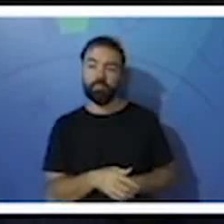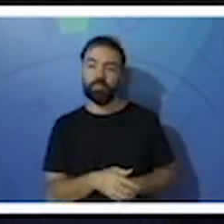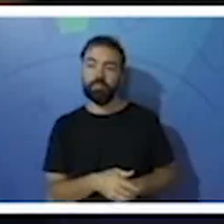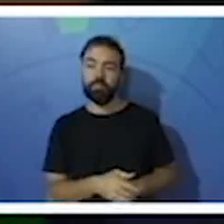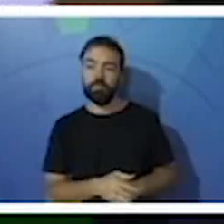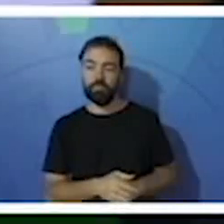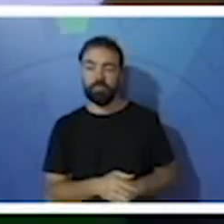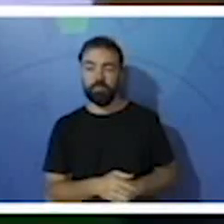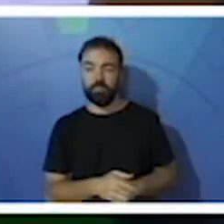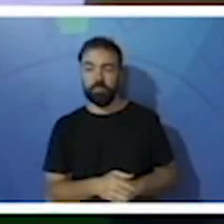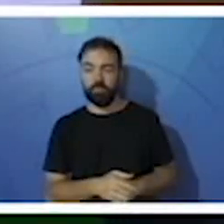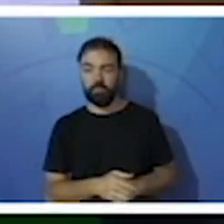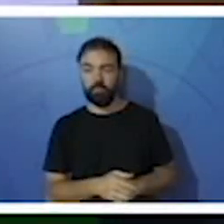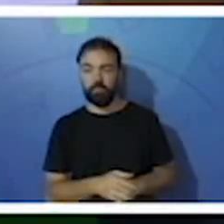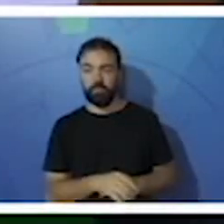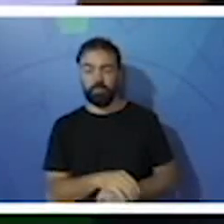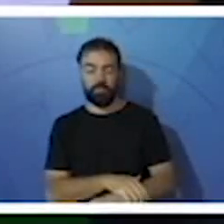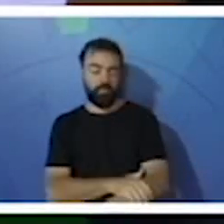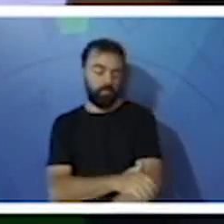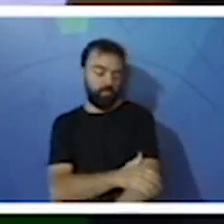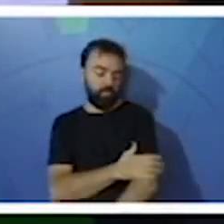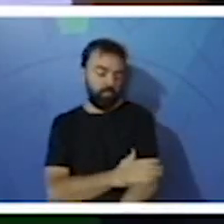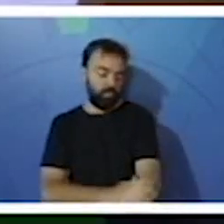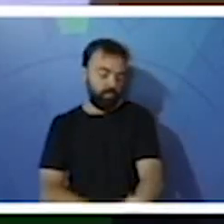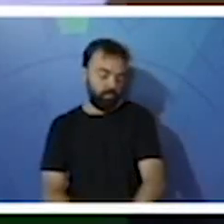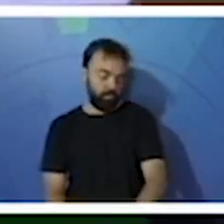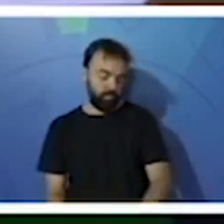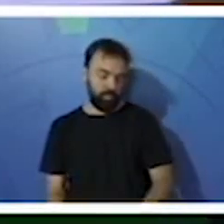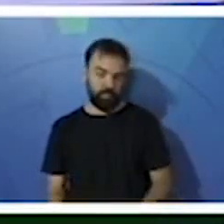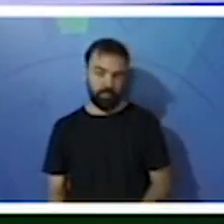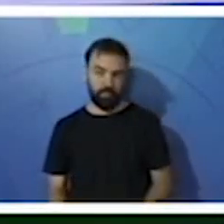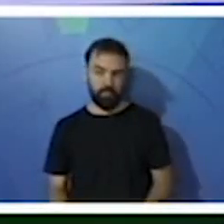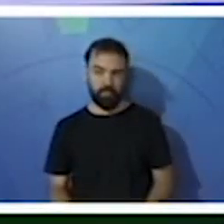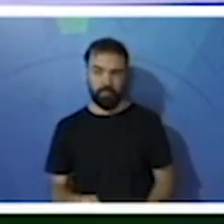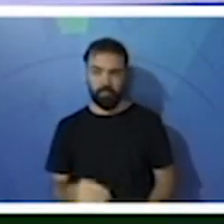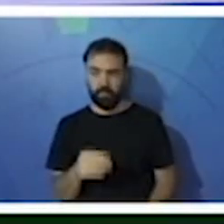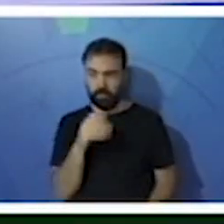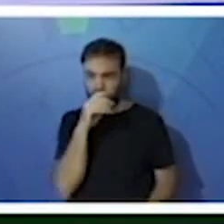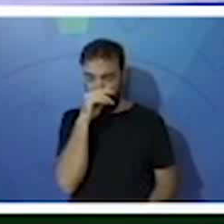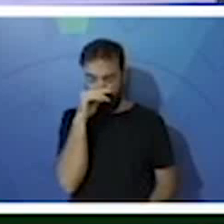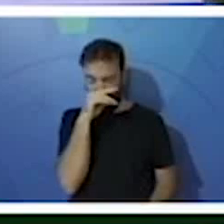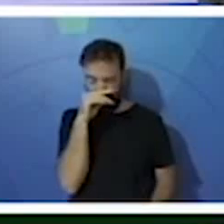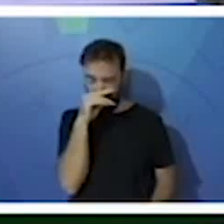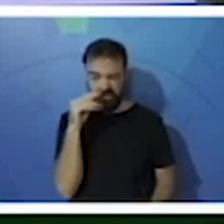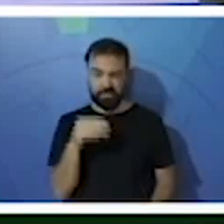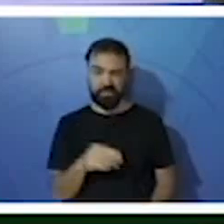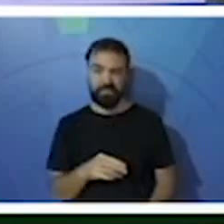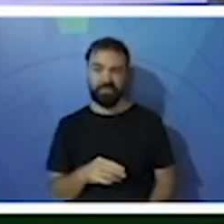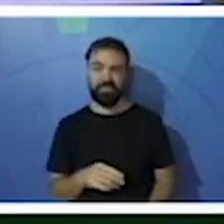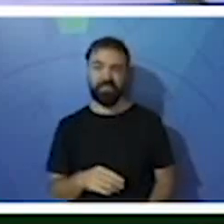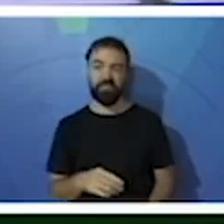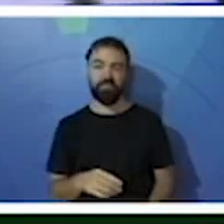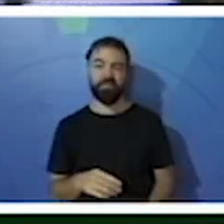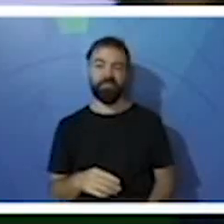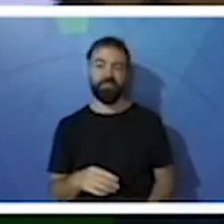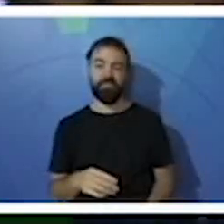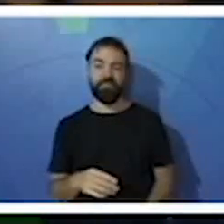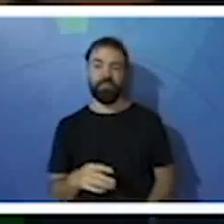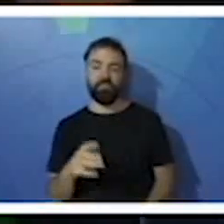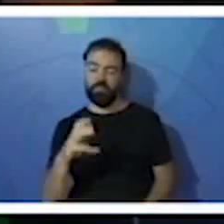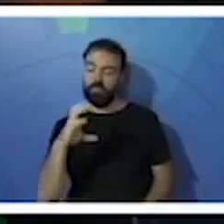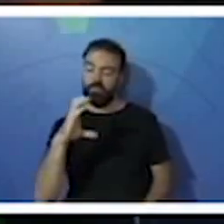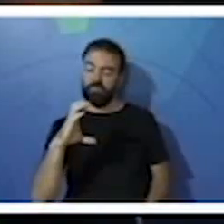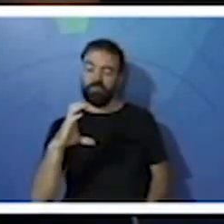a professora, professora não, né? Estava no painel lá do zoológico, a professora junto com eles. E a letrinha C, então, o